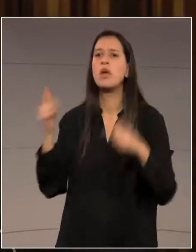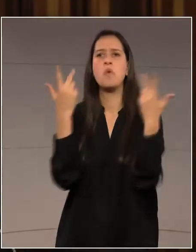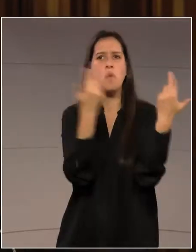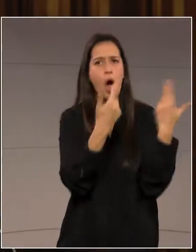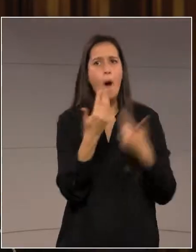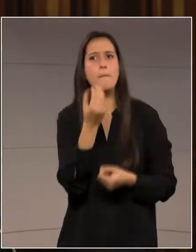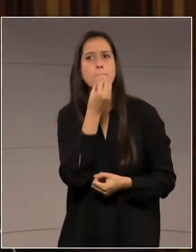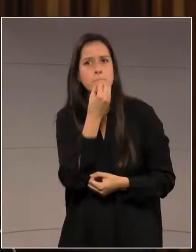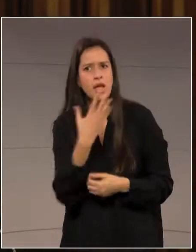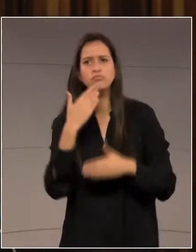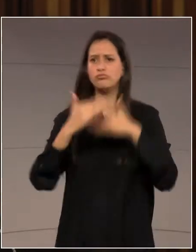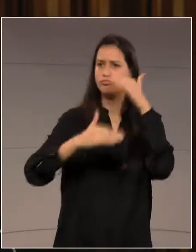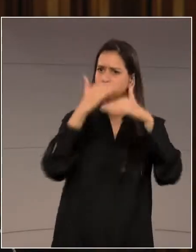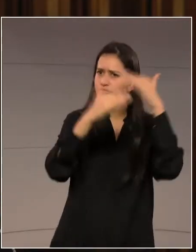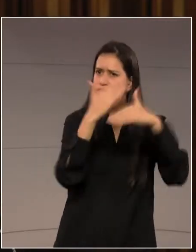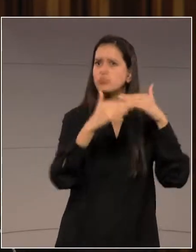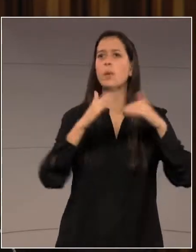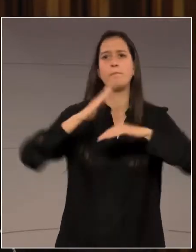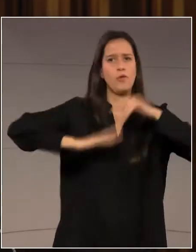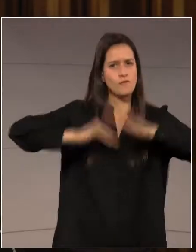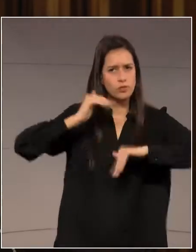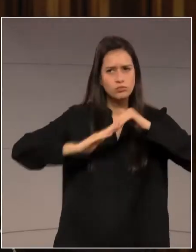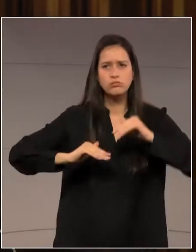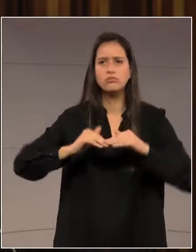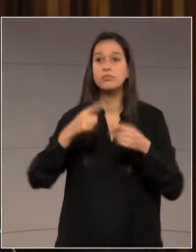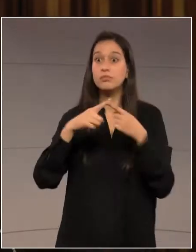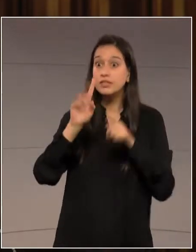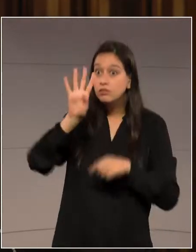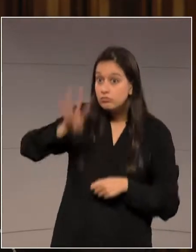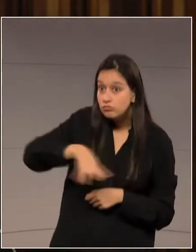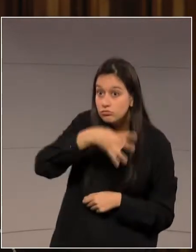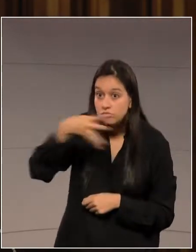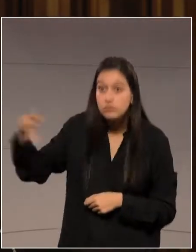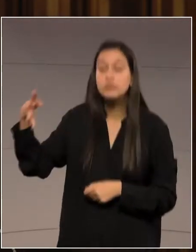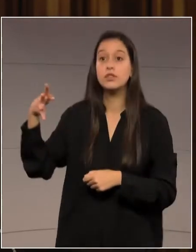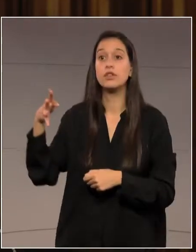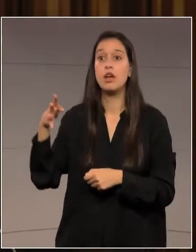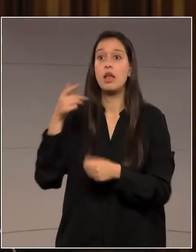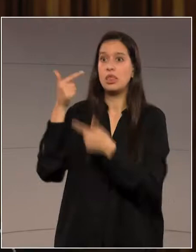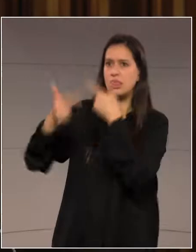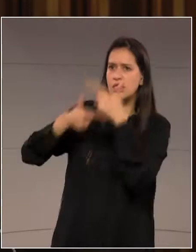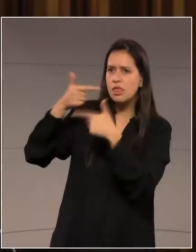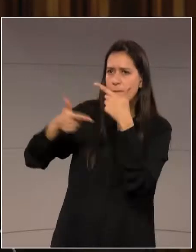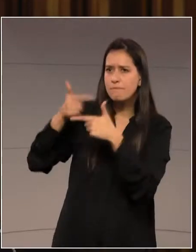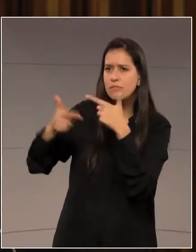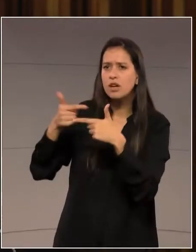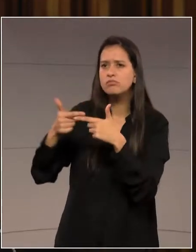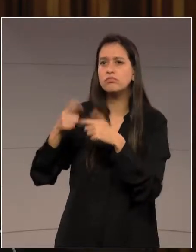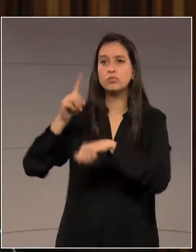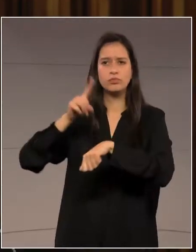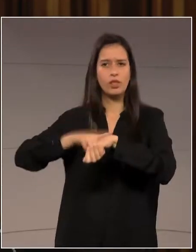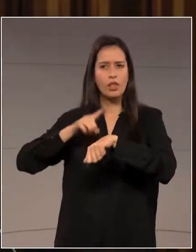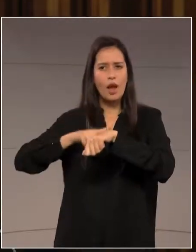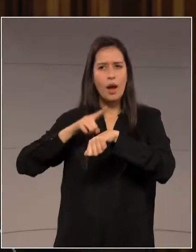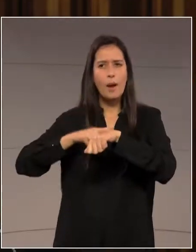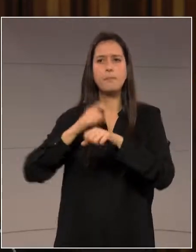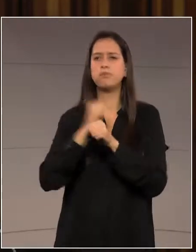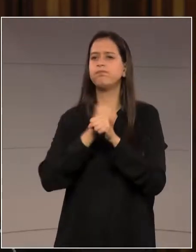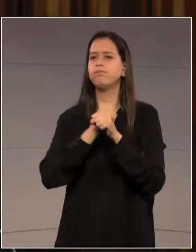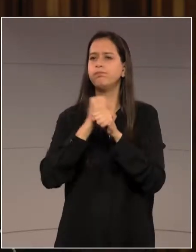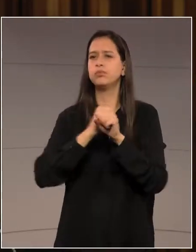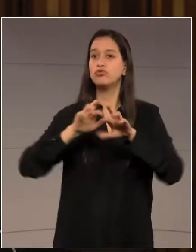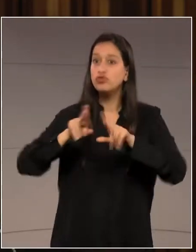Então, a escala de trabalho deles é diferente. A jornada é diferente. A formação